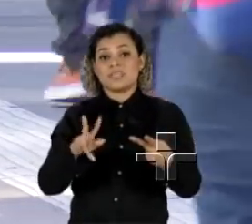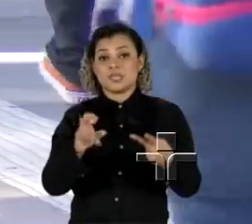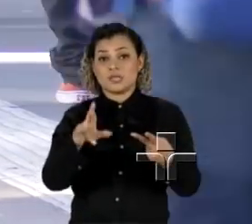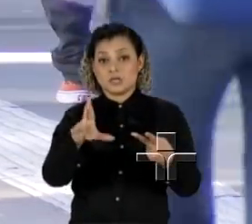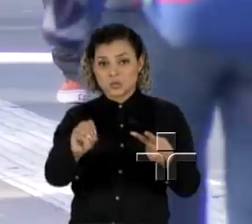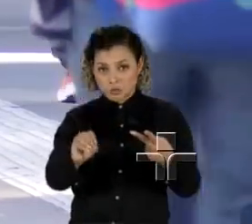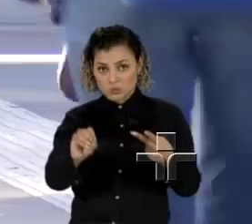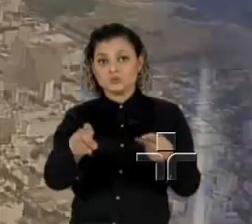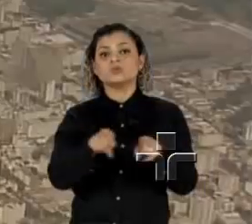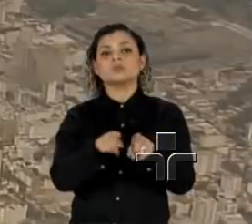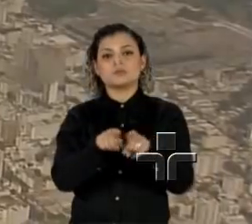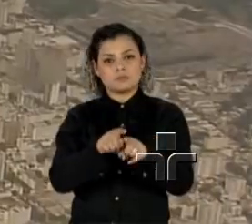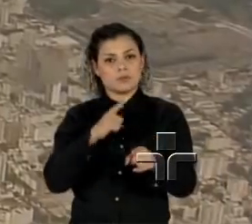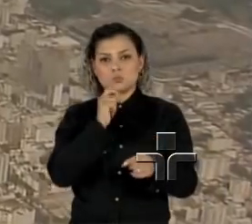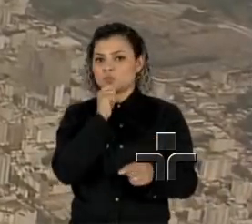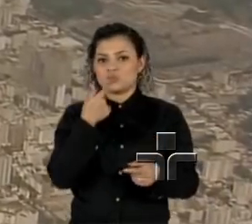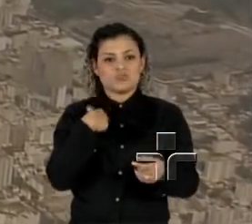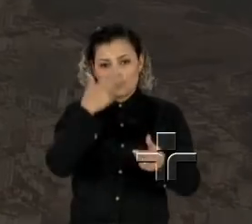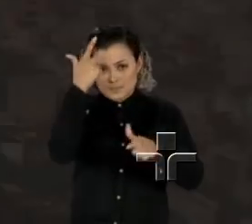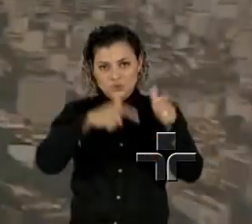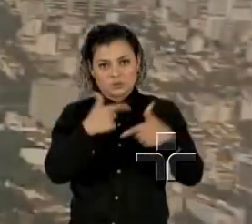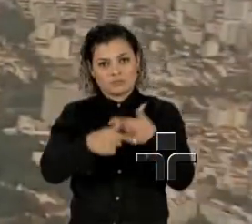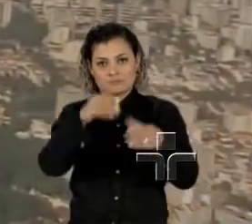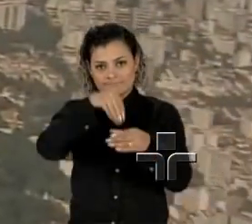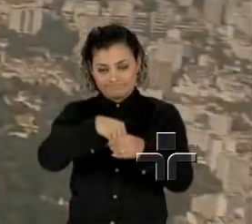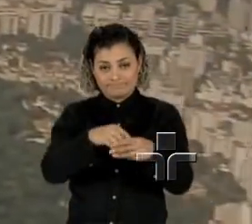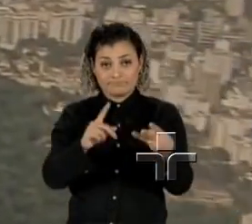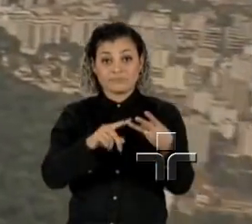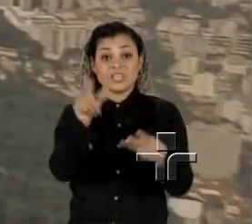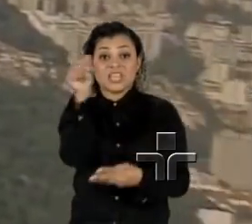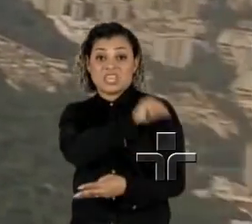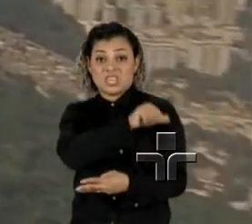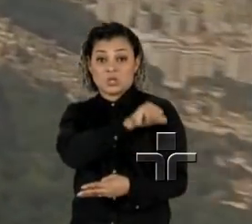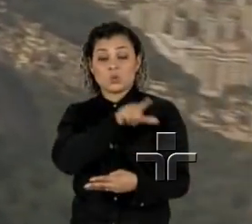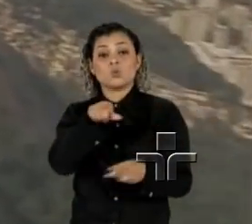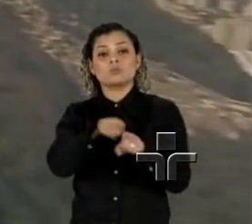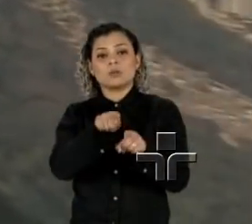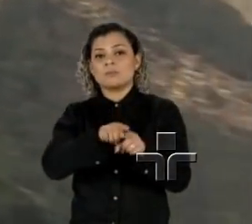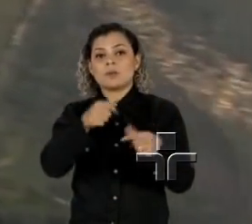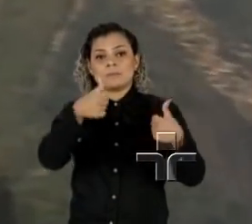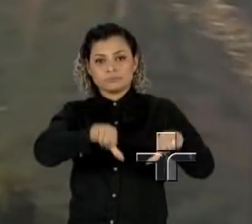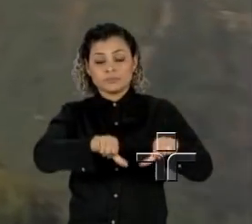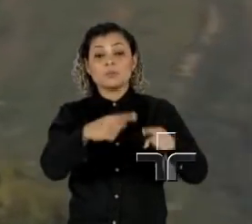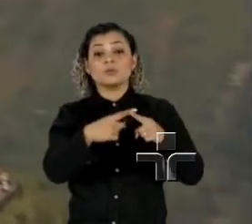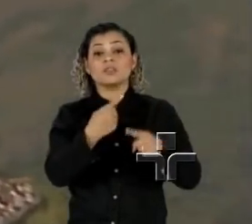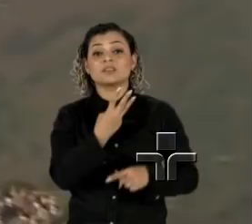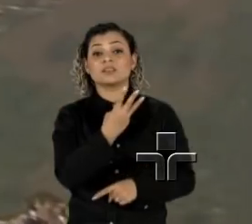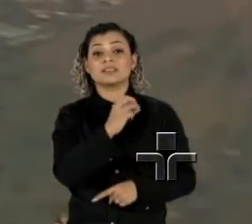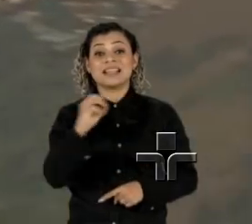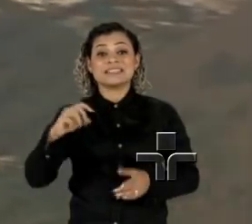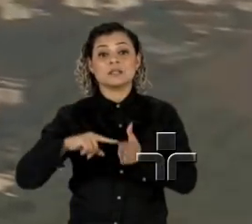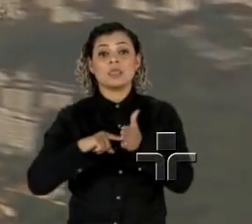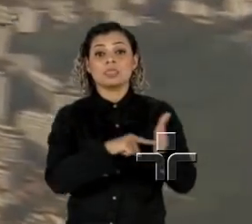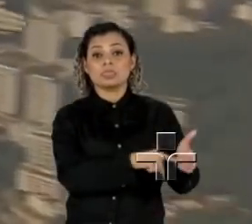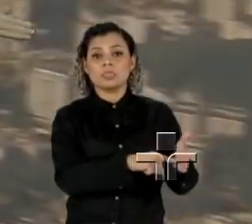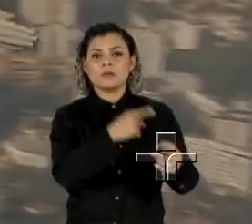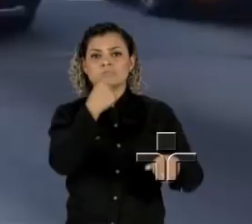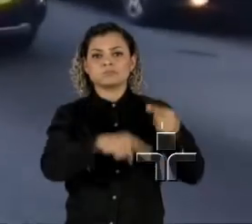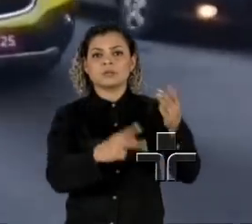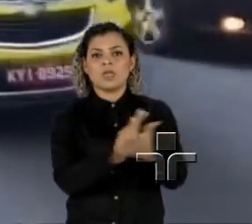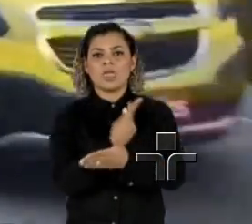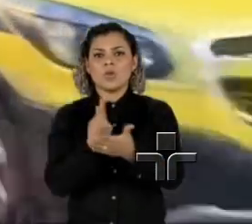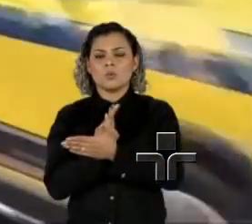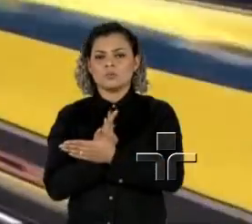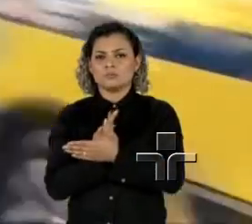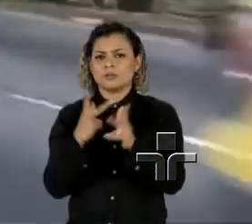sem mesários. No Rio de Janeiro, a eleição pode ser impugnada porque há mais de 300 denúncias de irregularidades,